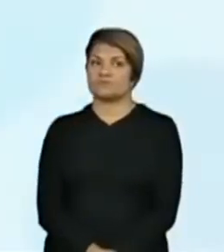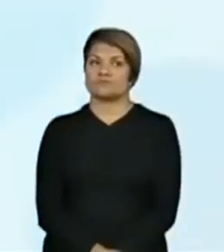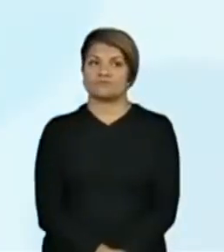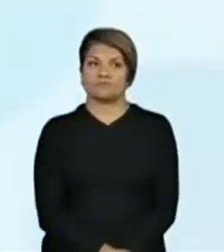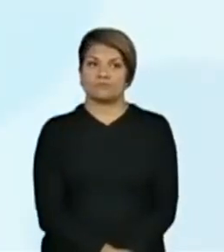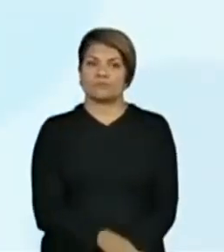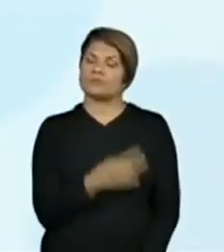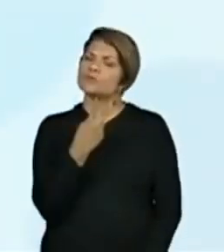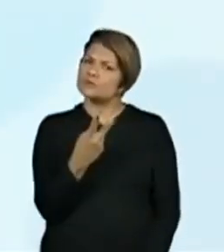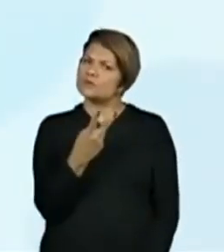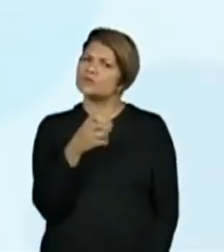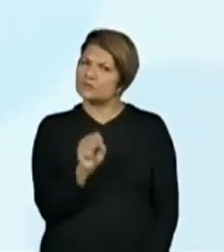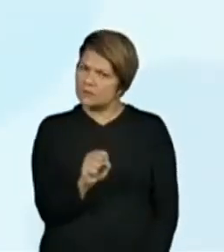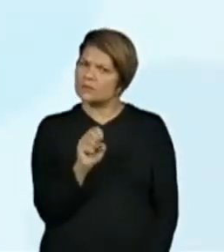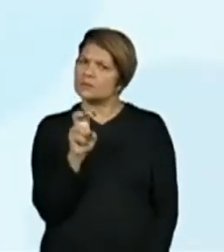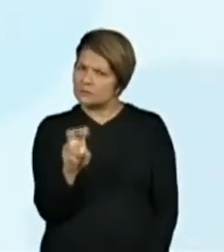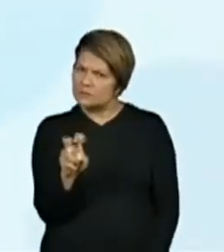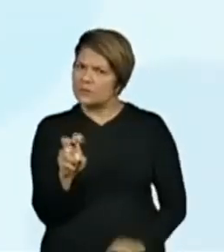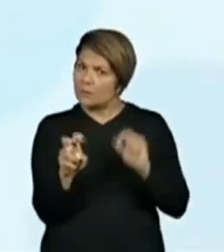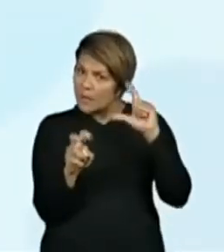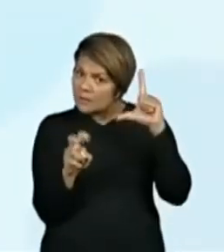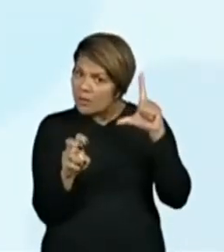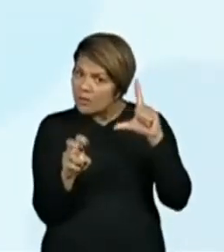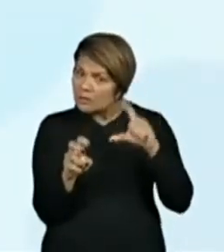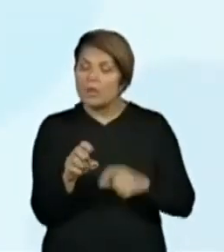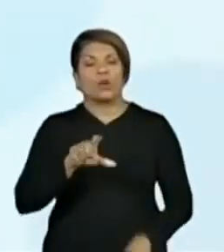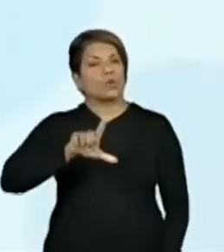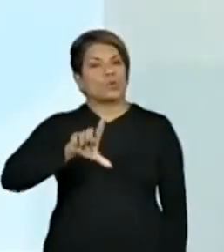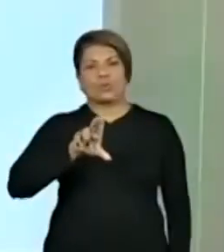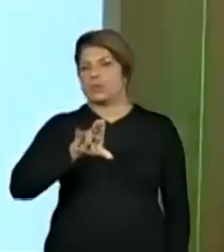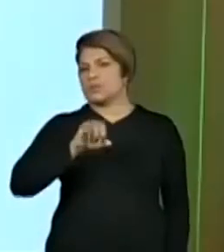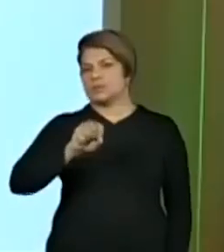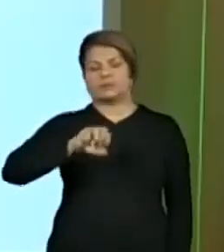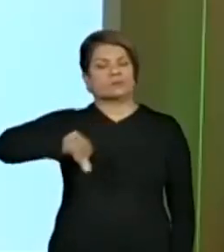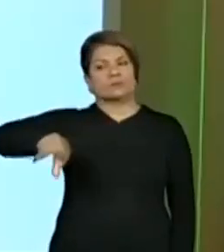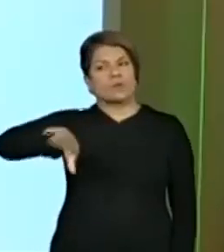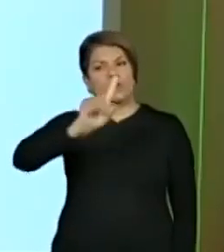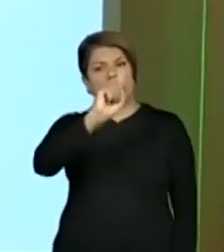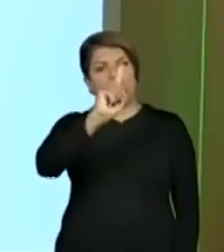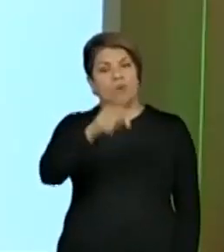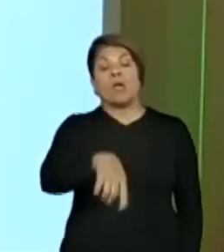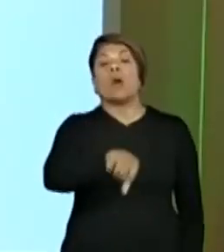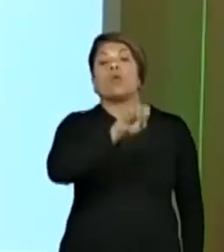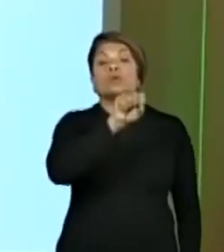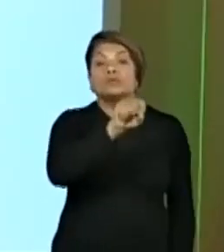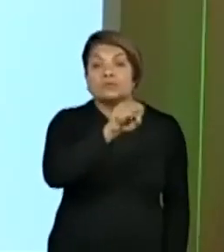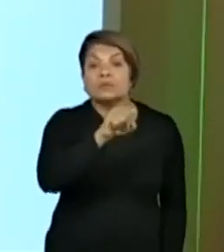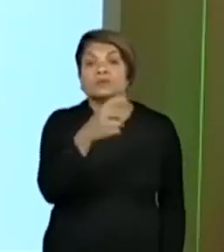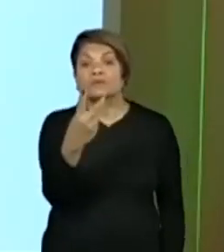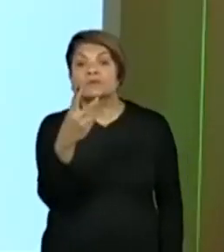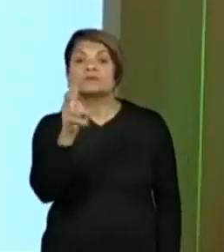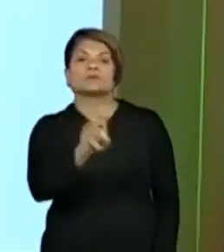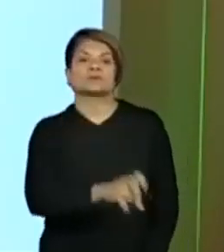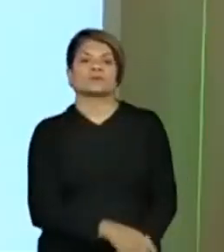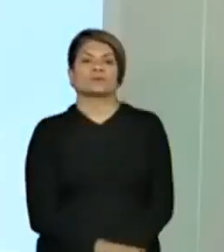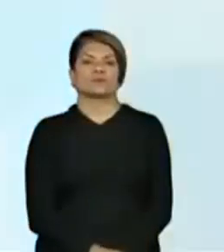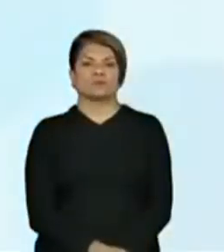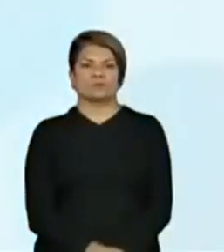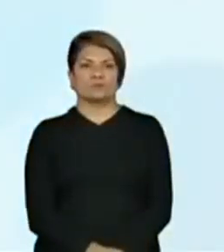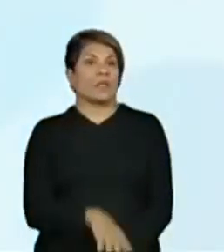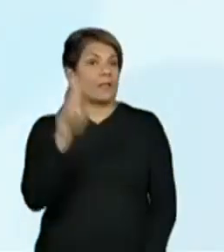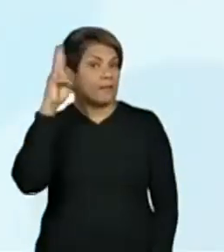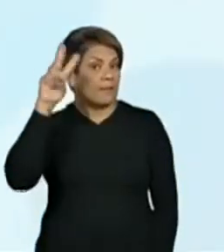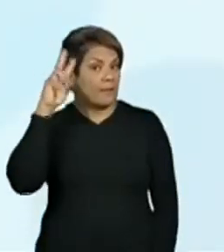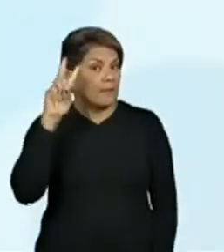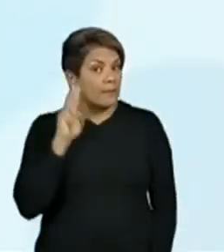285 é o maior número que eu posso formar colocando... A Luísa discorda. A Luísa diz que é 825. Então, mas lembra que eu